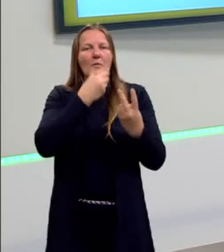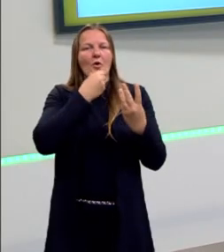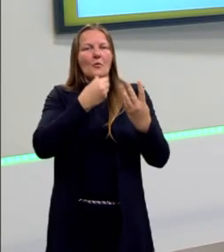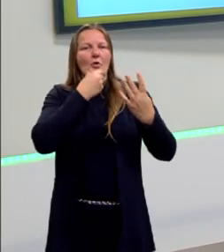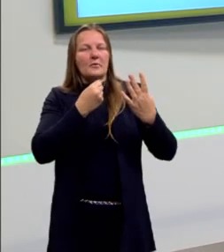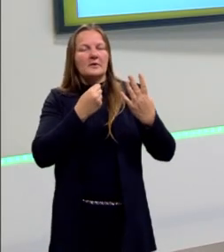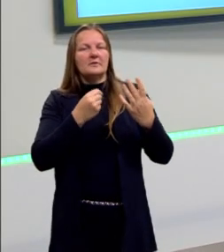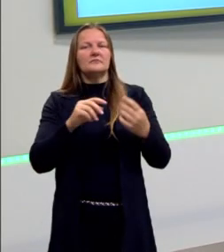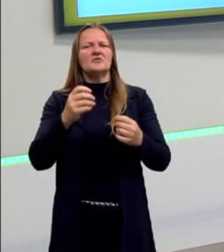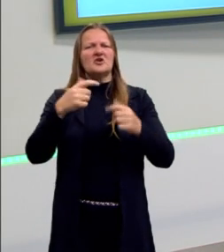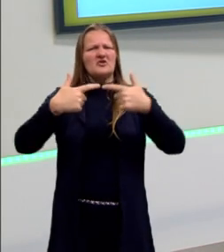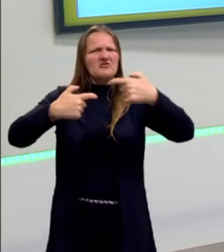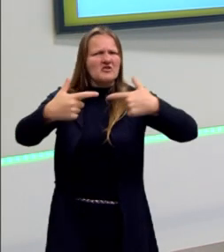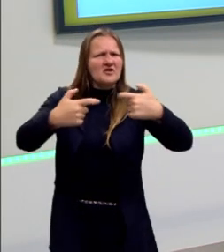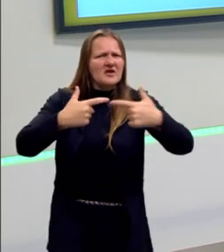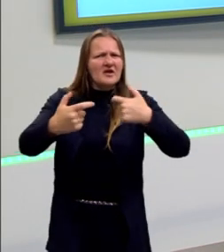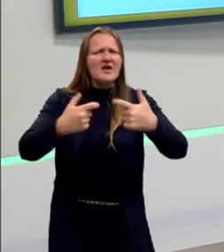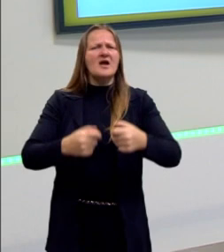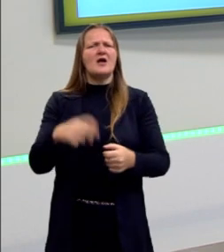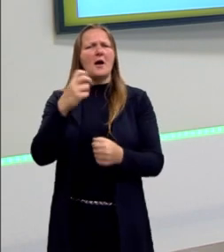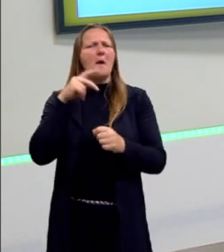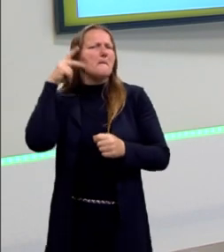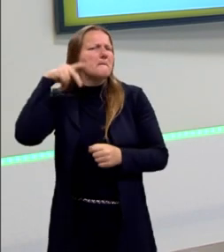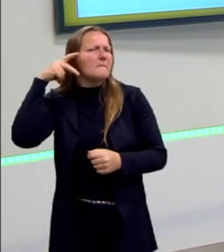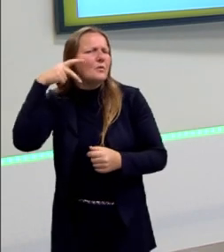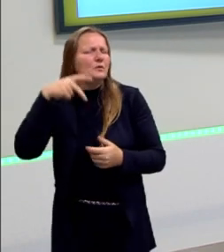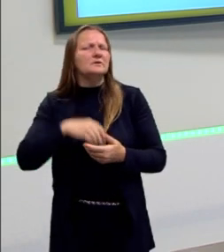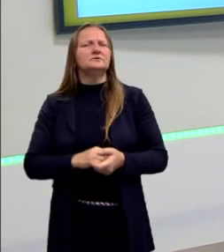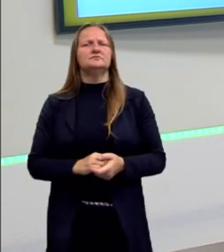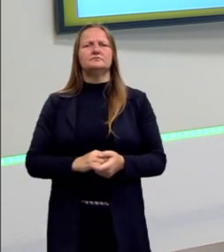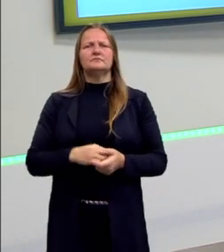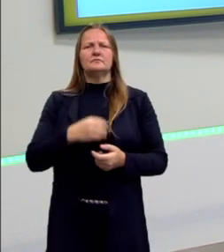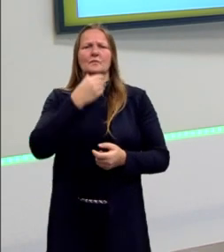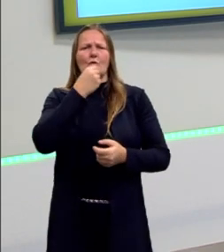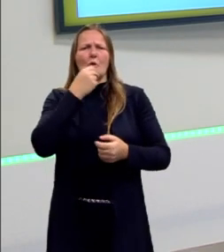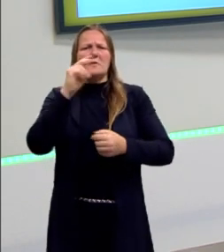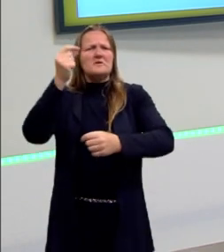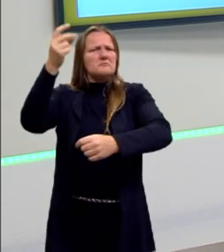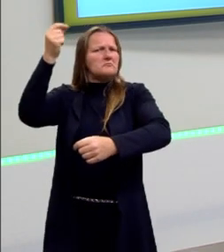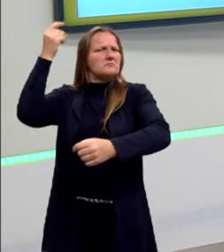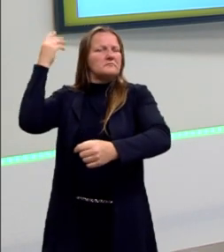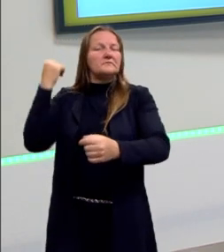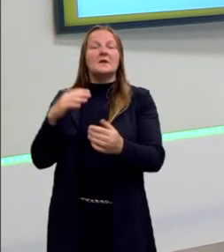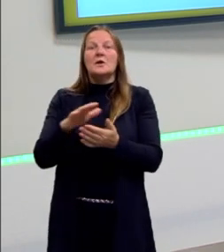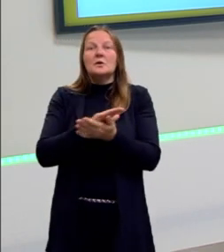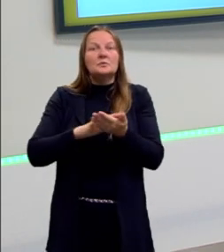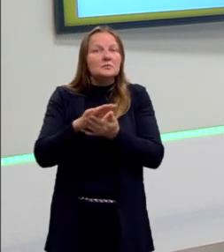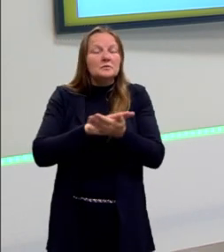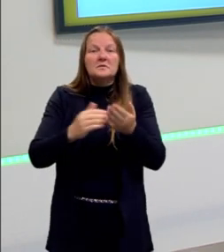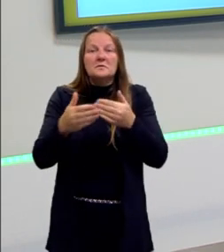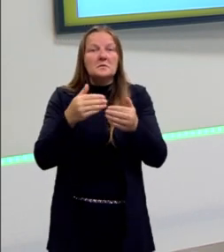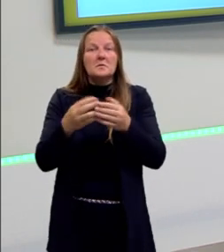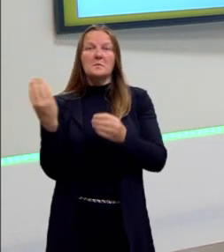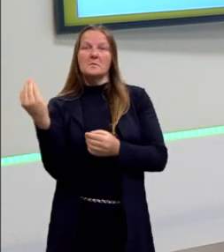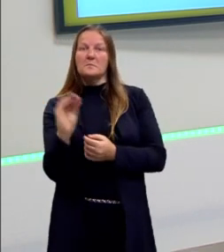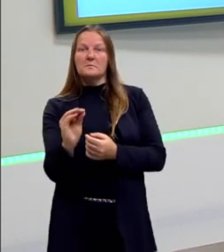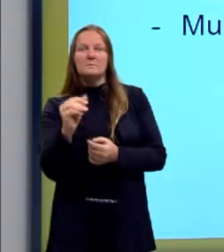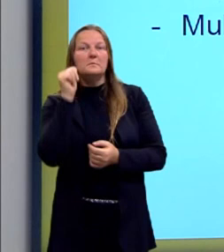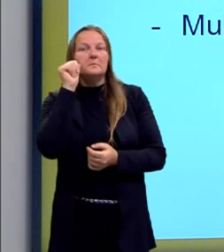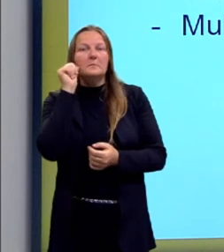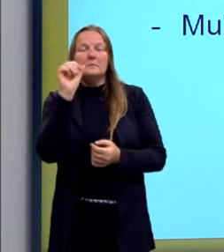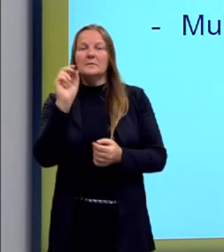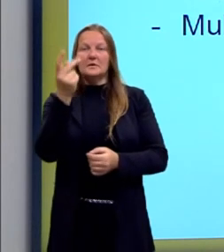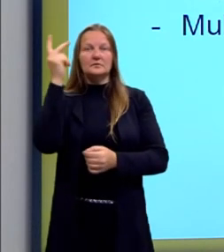falavam sobre guerra, sobre políticos, sobre homens do passado, e poucos se importavam com as mulheres